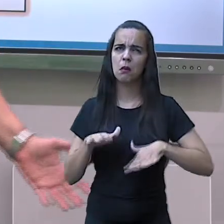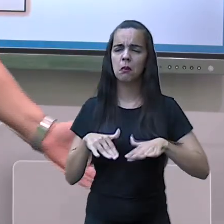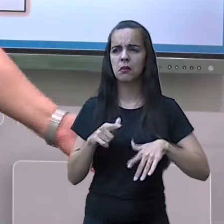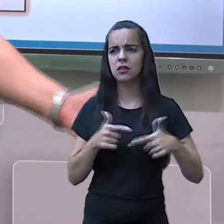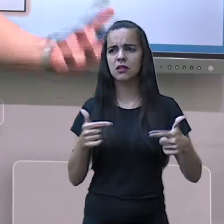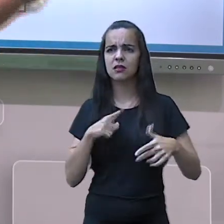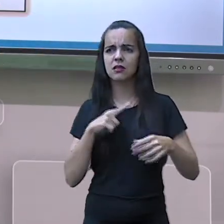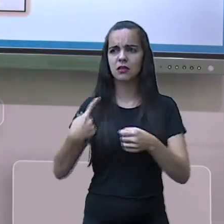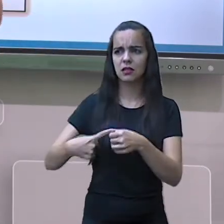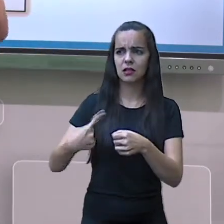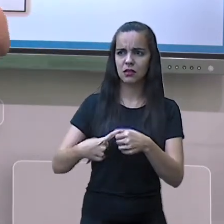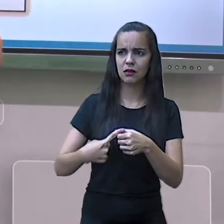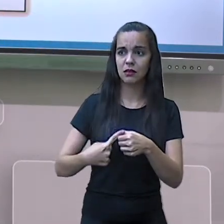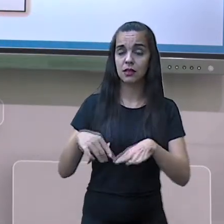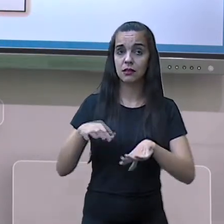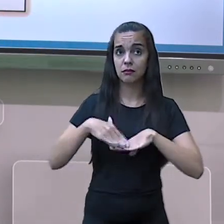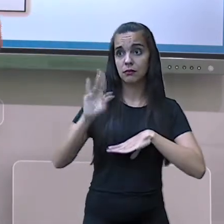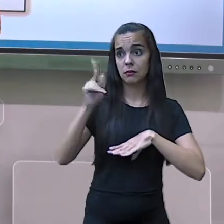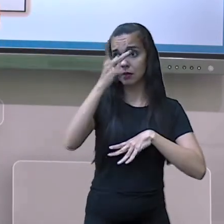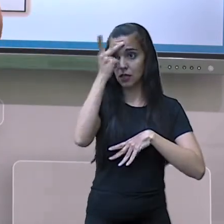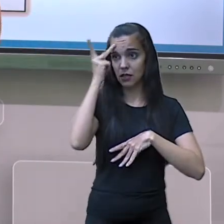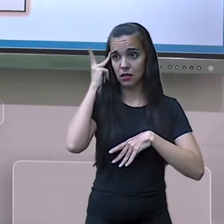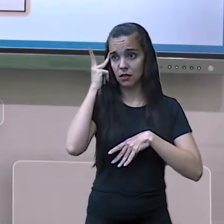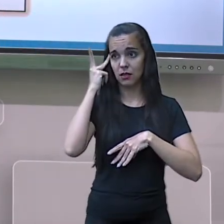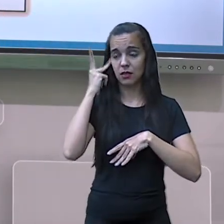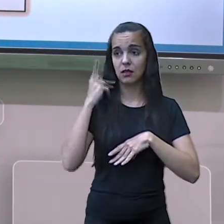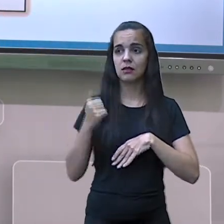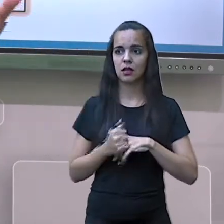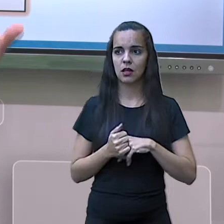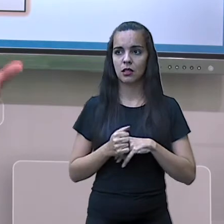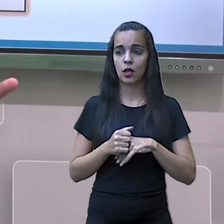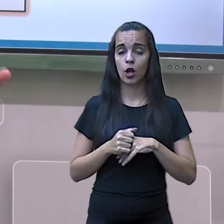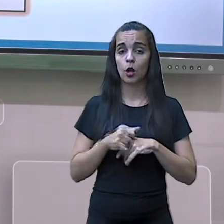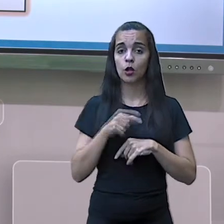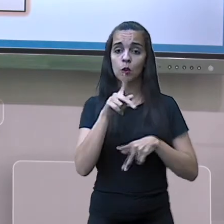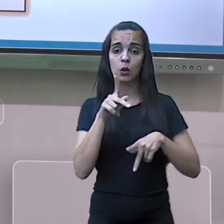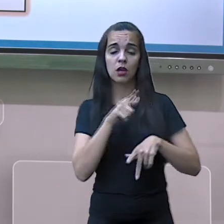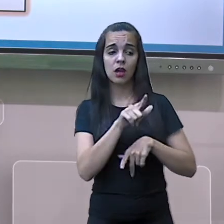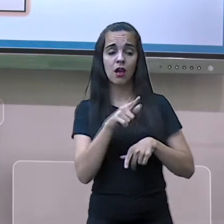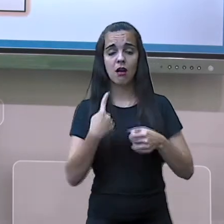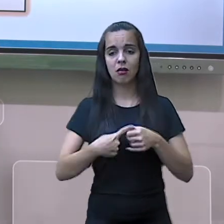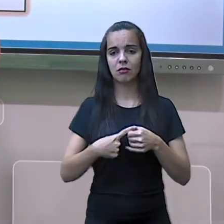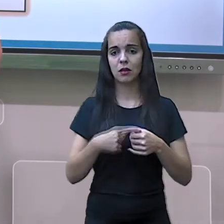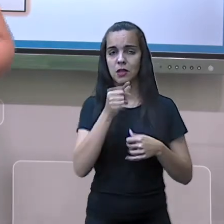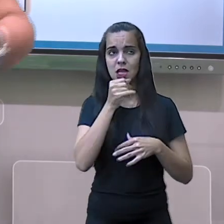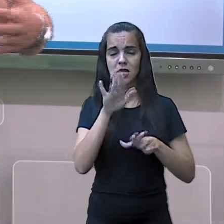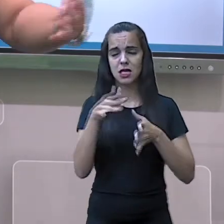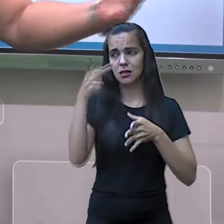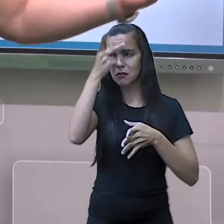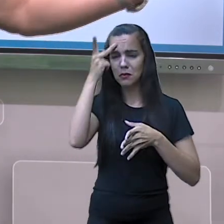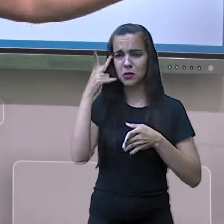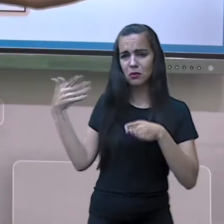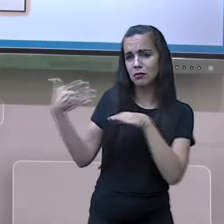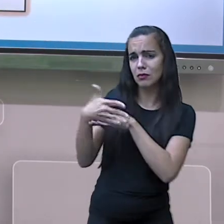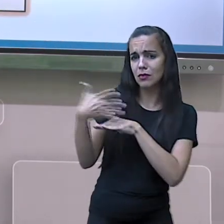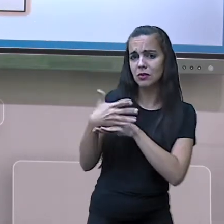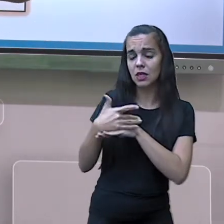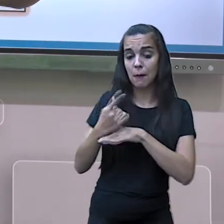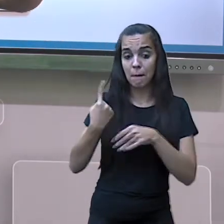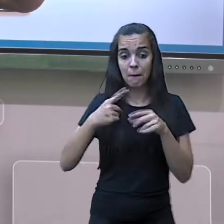recebe mais pessoas do que ela está preparada para receber. E aí as pessoas